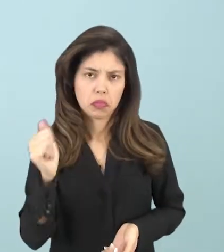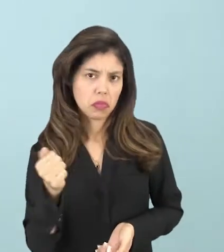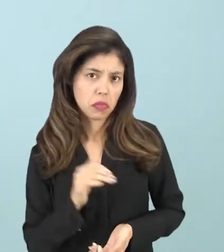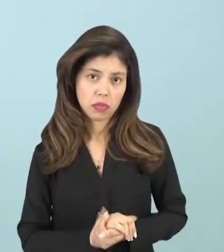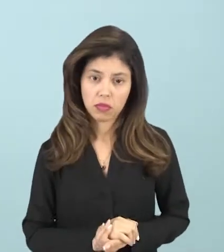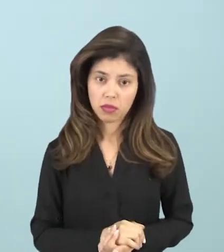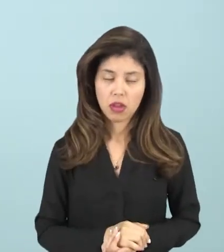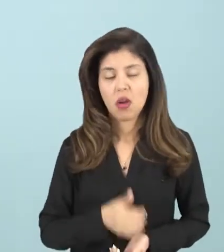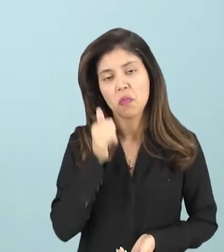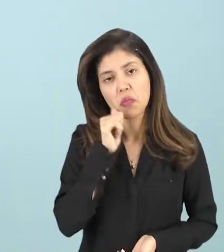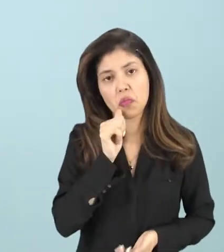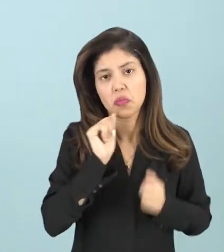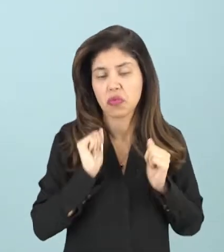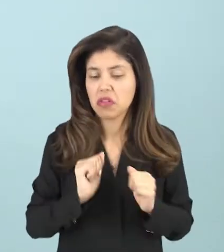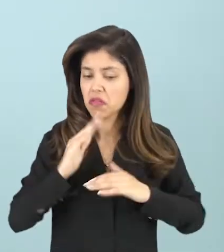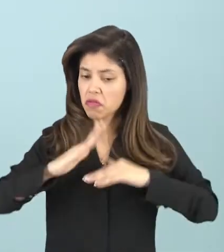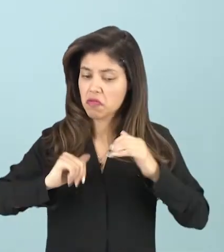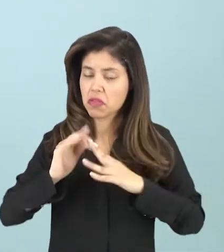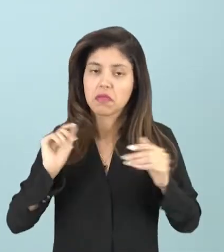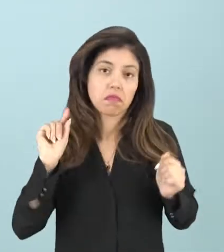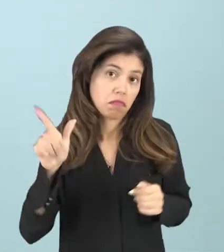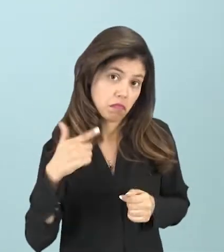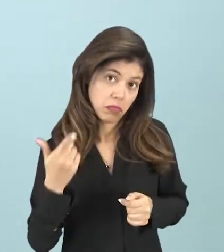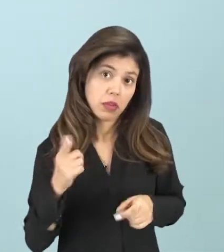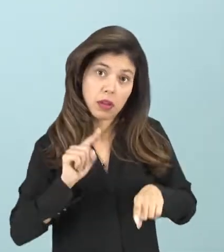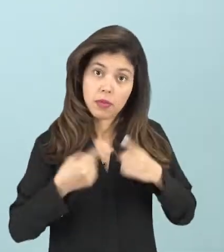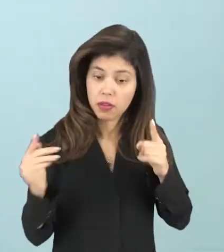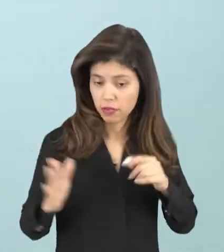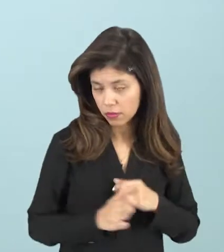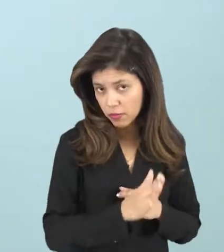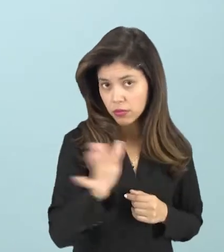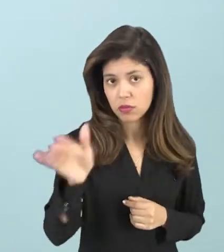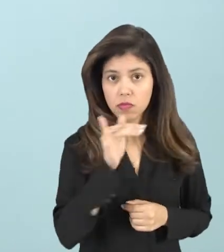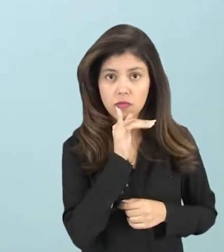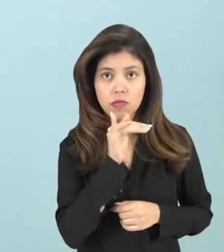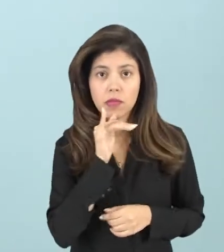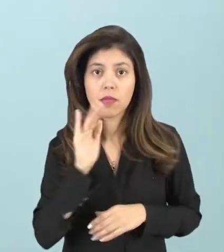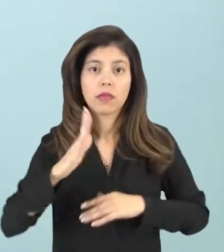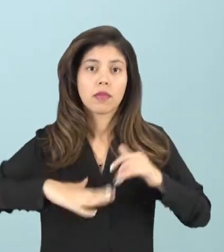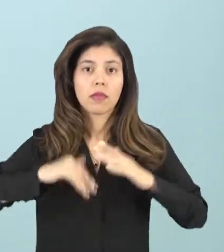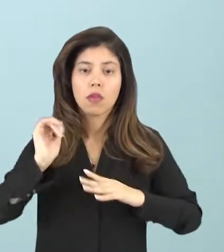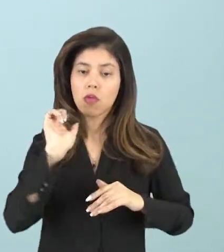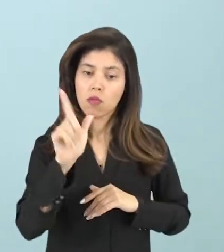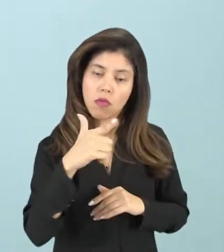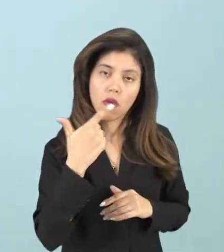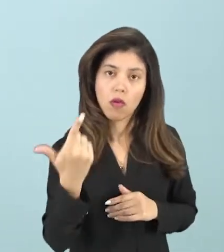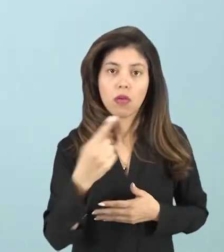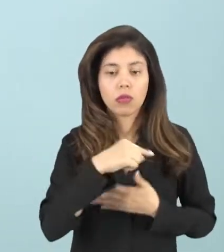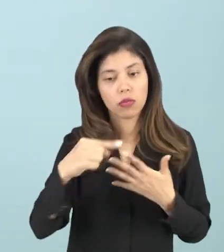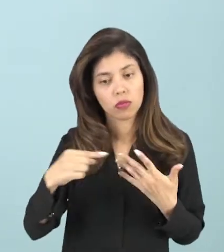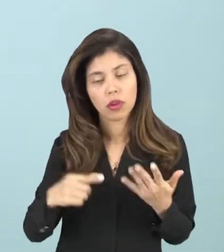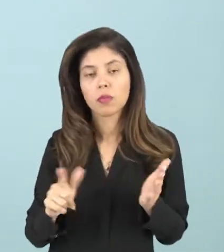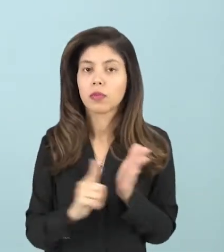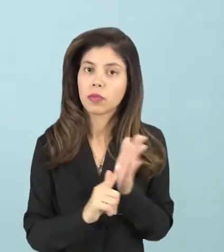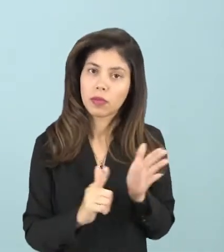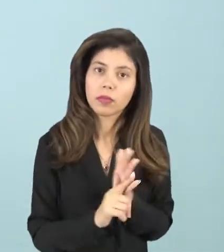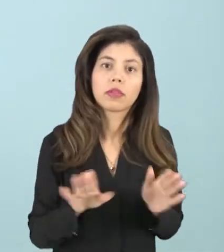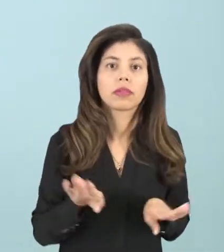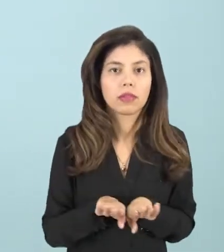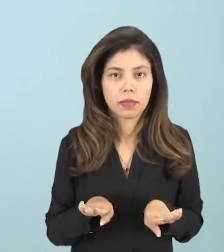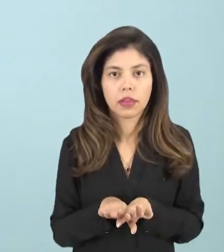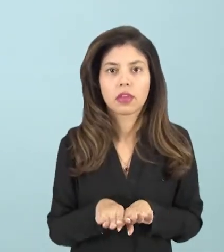determinadas profissões. Mas aí vamos fugir um pouco desse exemplo da profissão. Um outro tipo de papel social